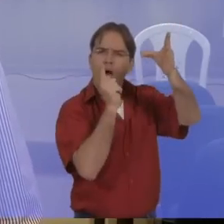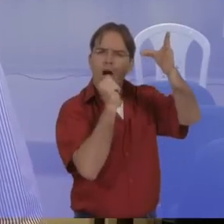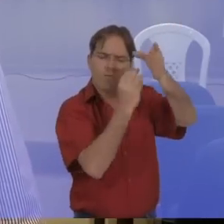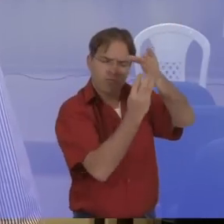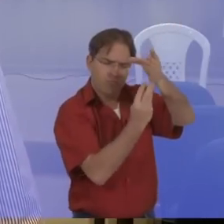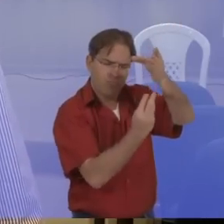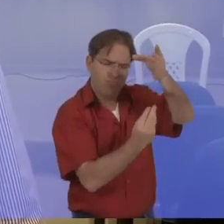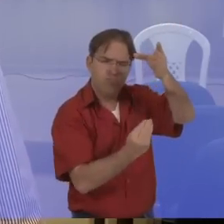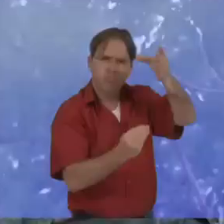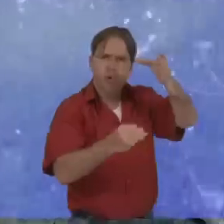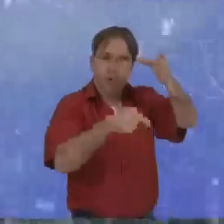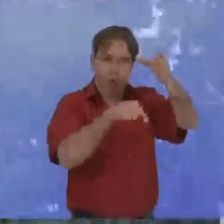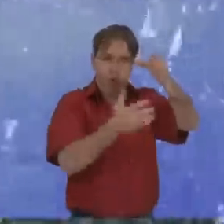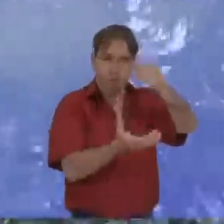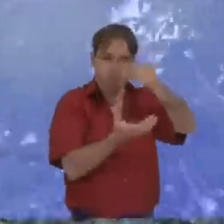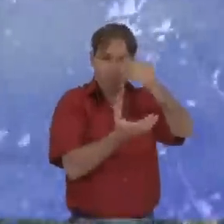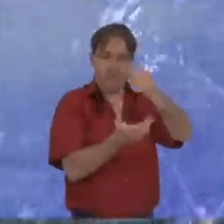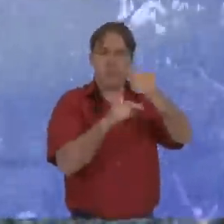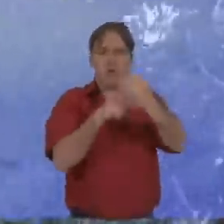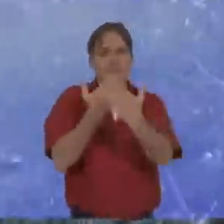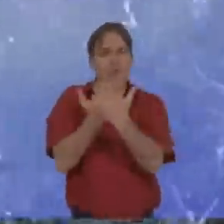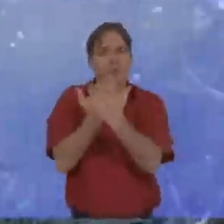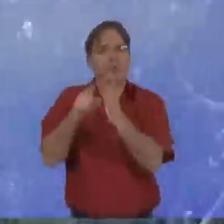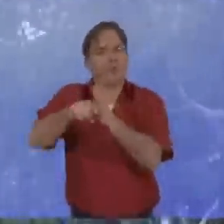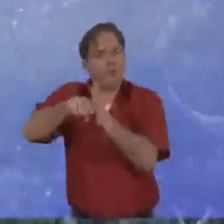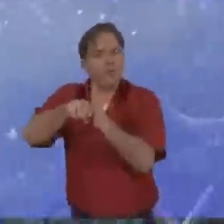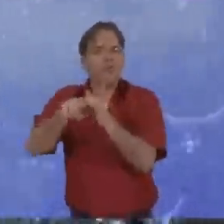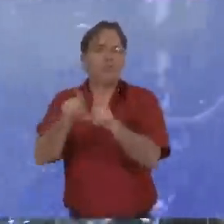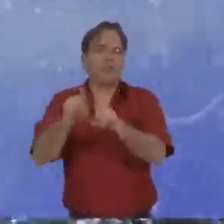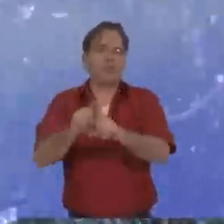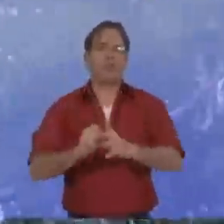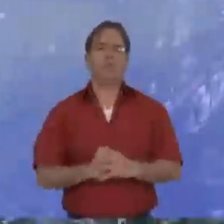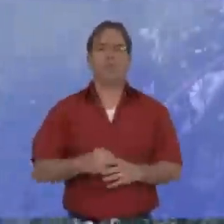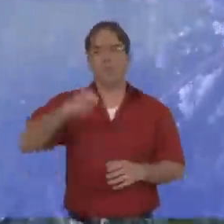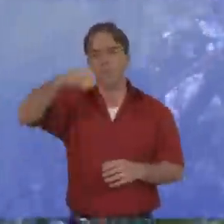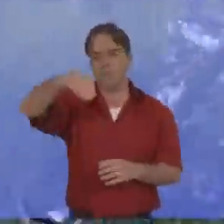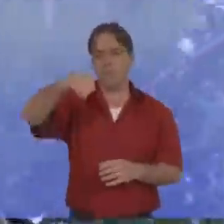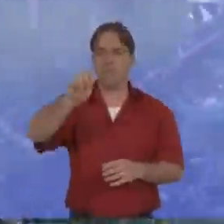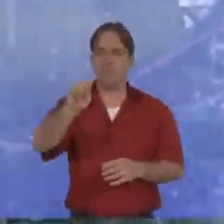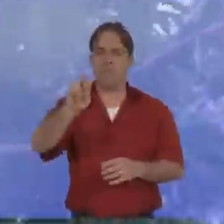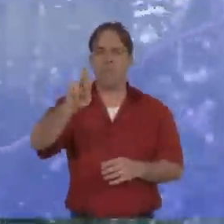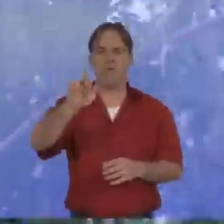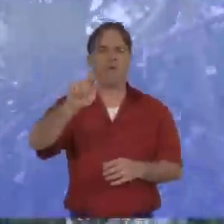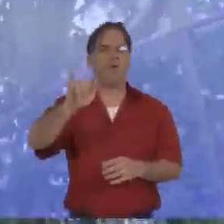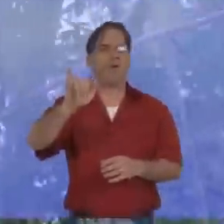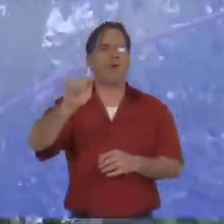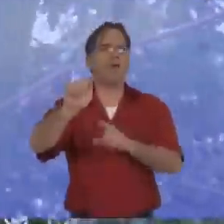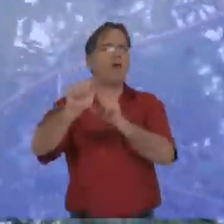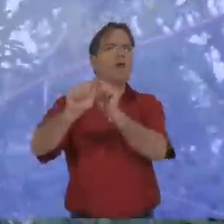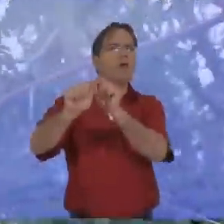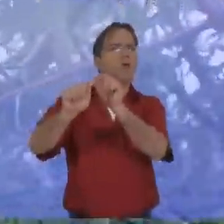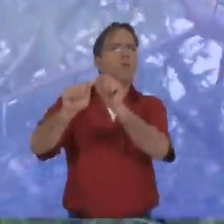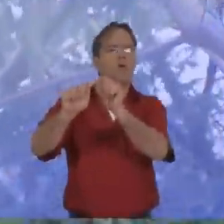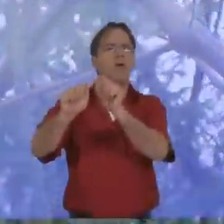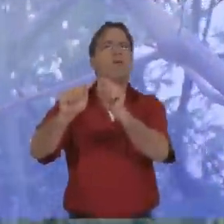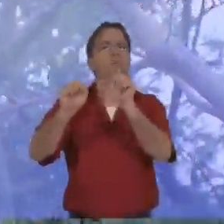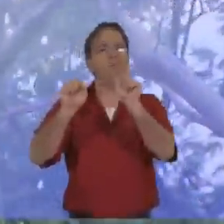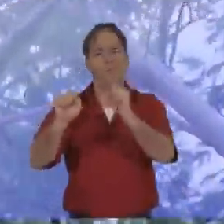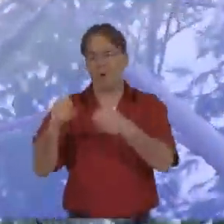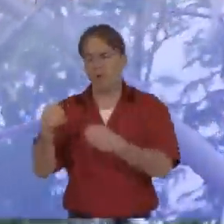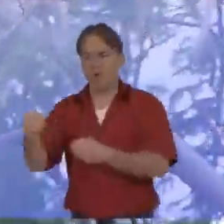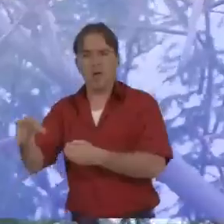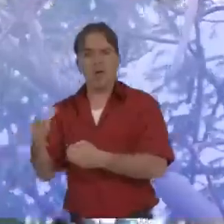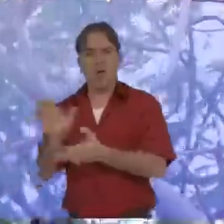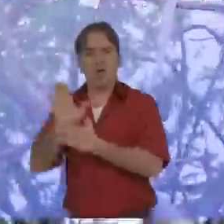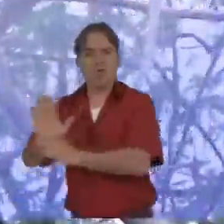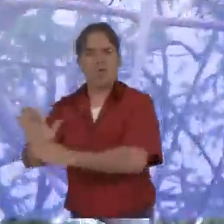das sementes da moringa oleífera. Eu tenho um conhecimento muito mais específico na área de nutrição de aves